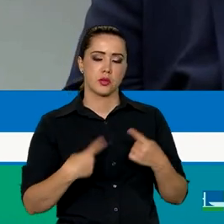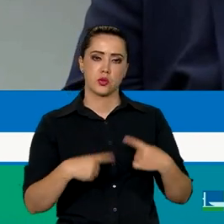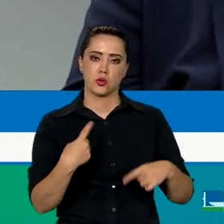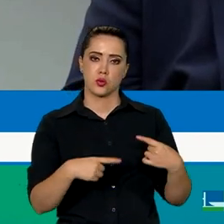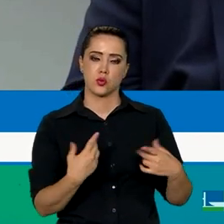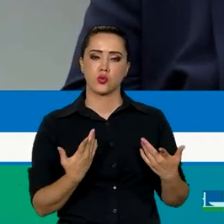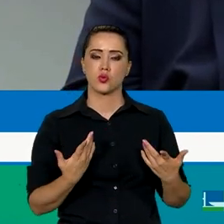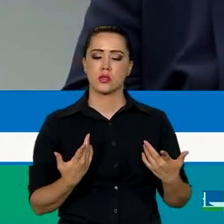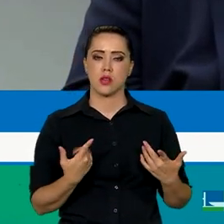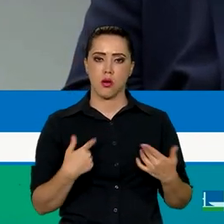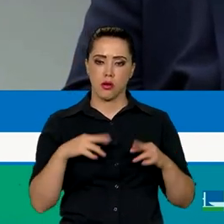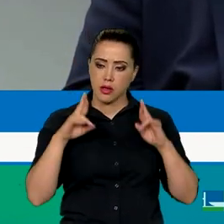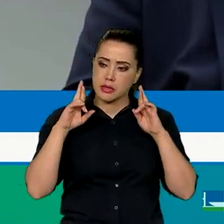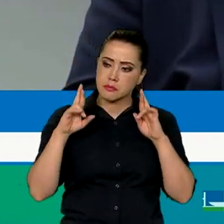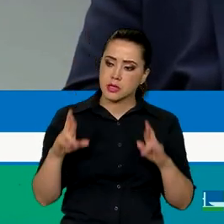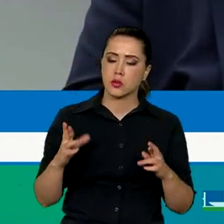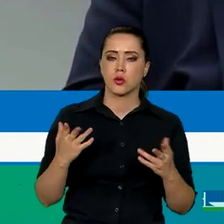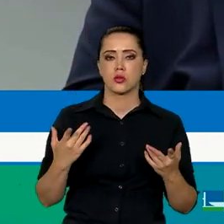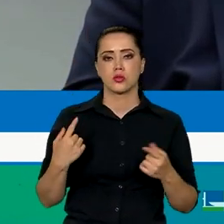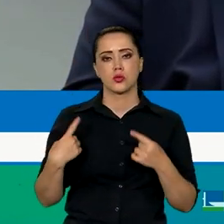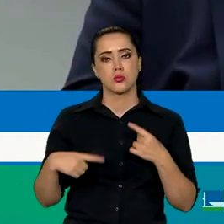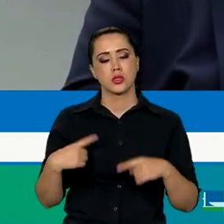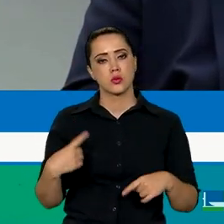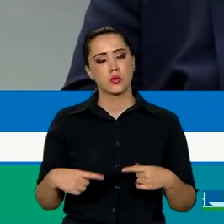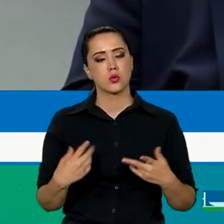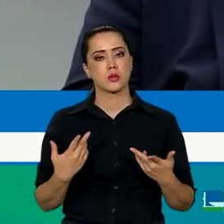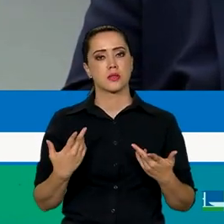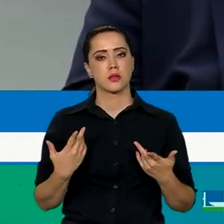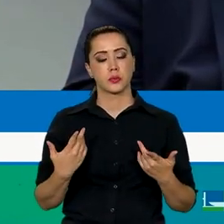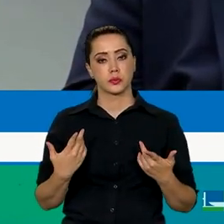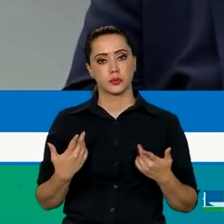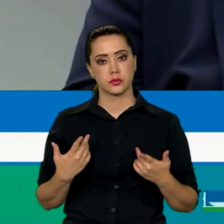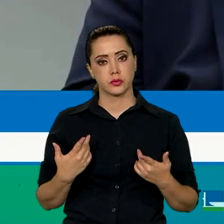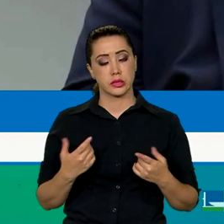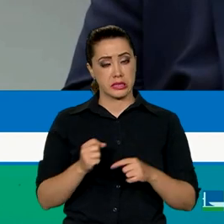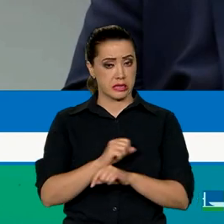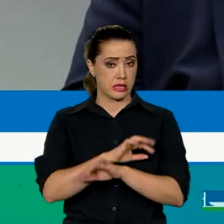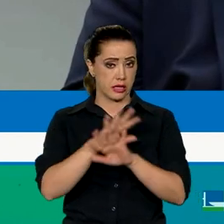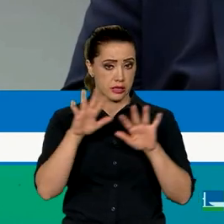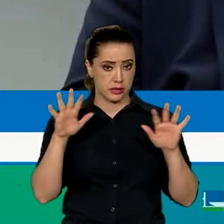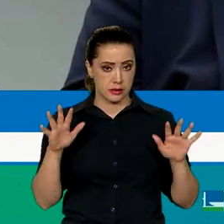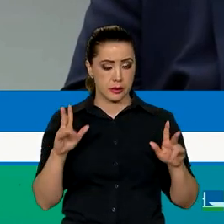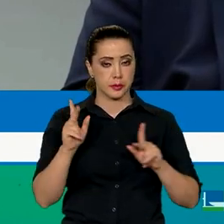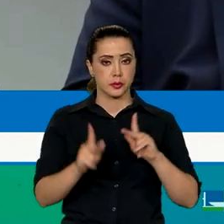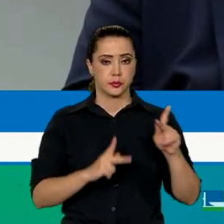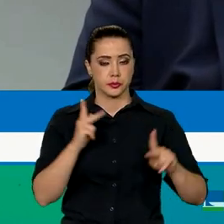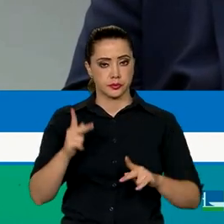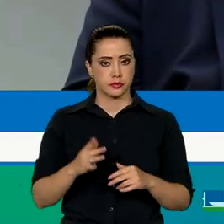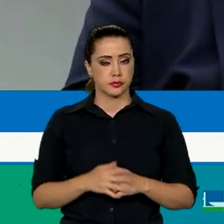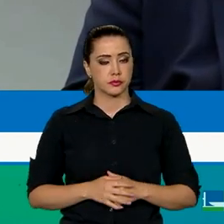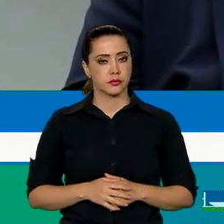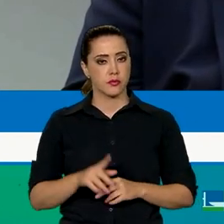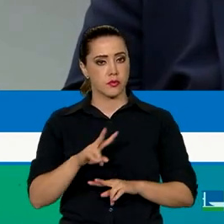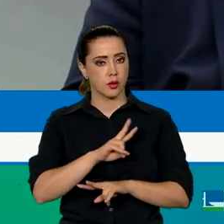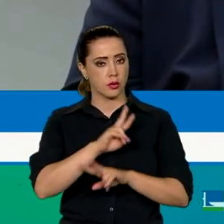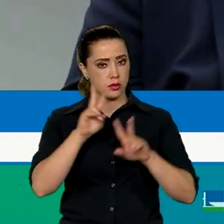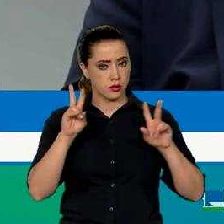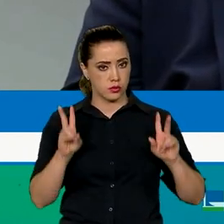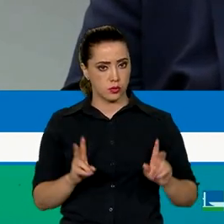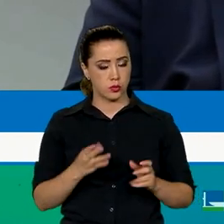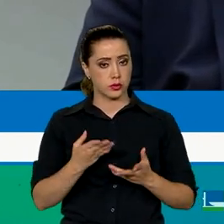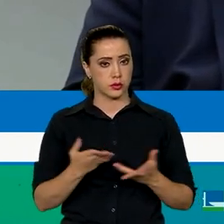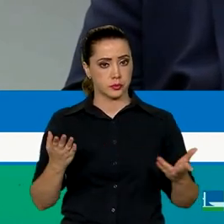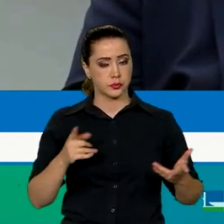respeitoso, de um debate esclarecedor em relação a essa